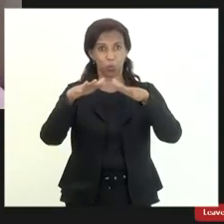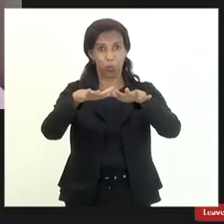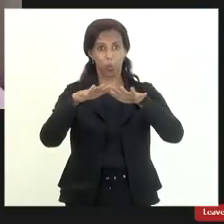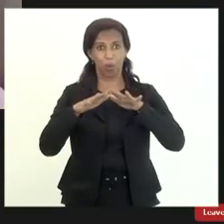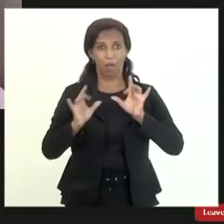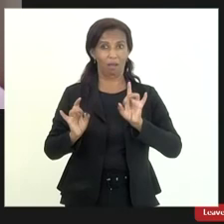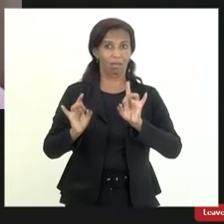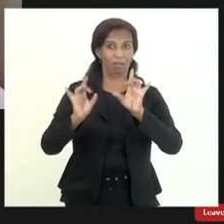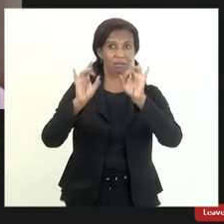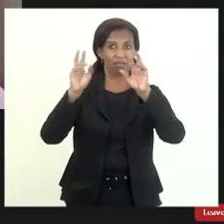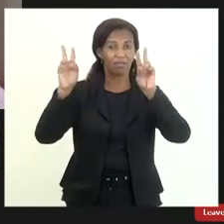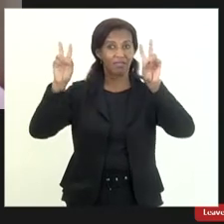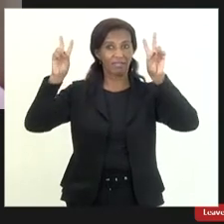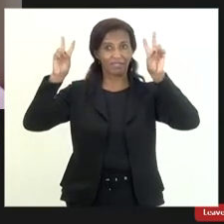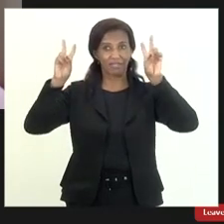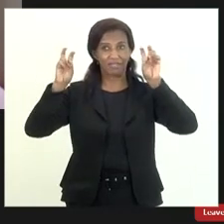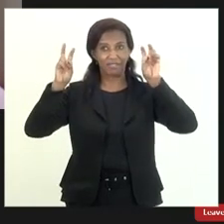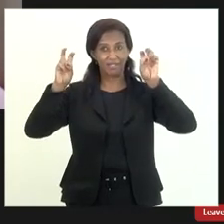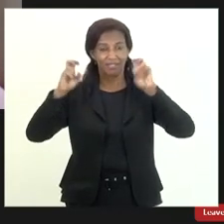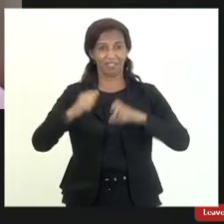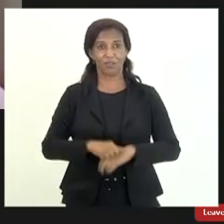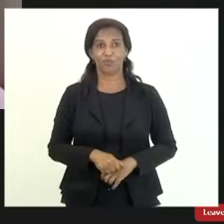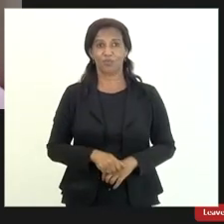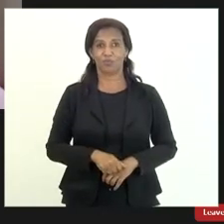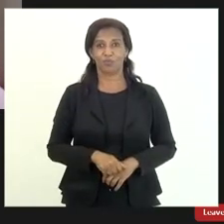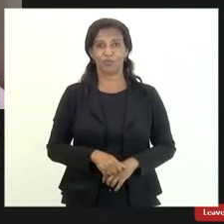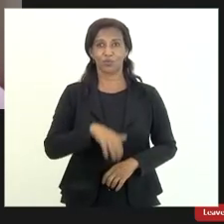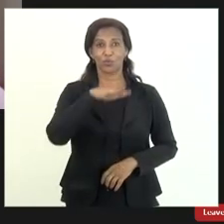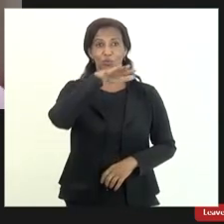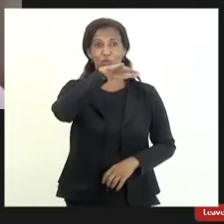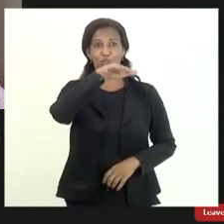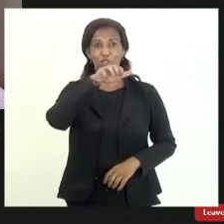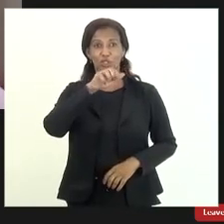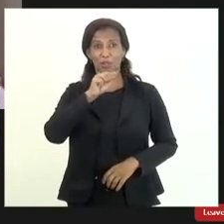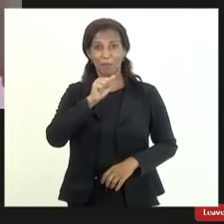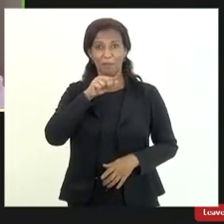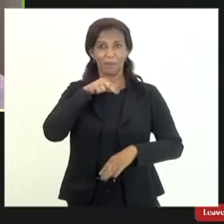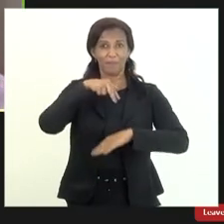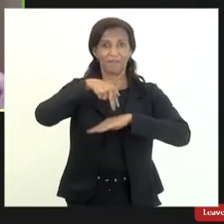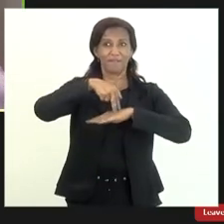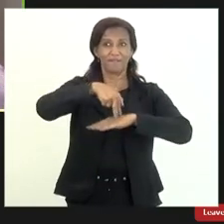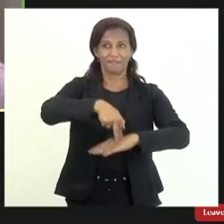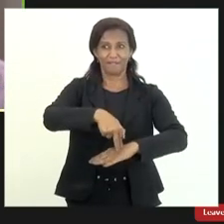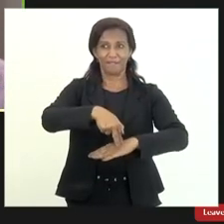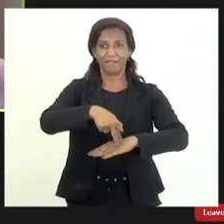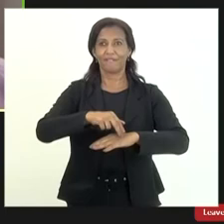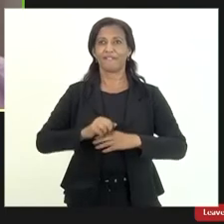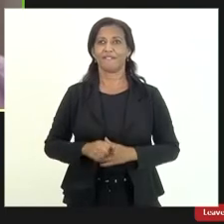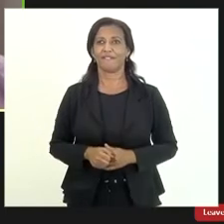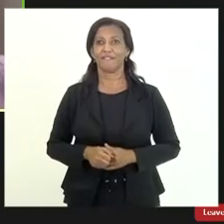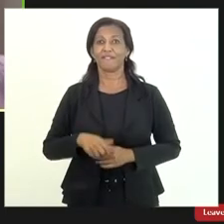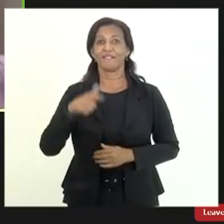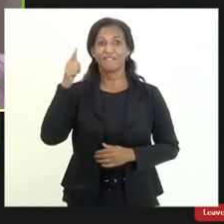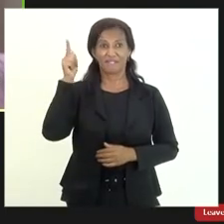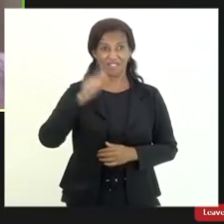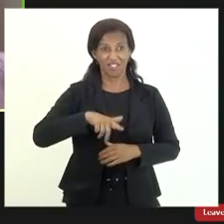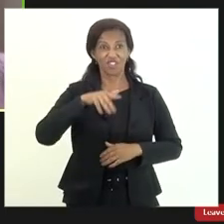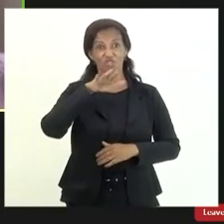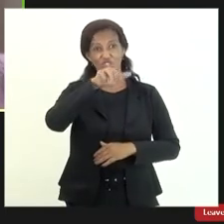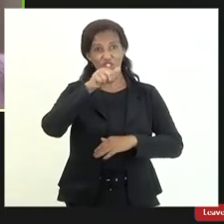tema no chamamento nós vamos abrir com isso excelente chamamento